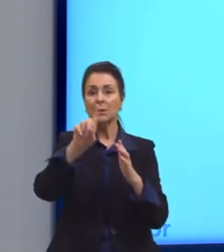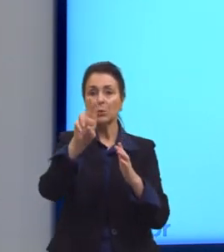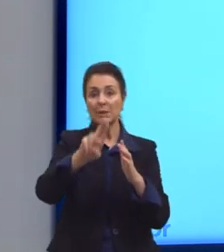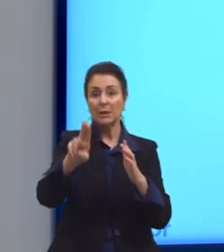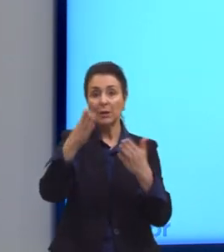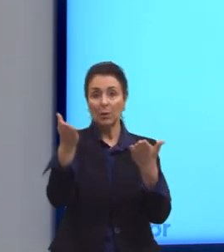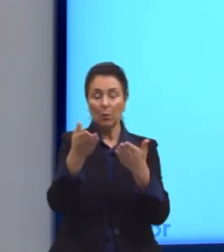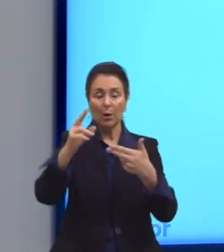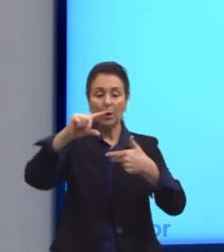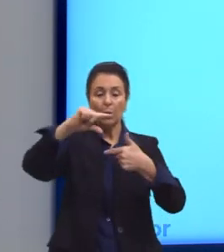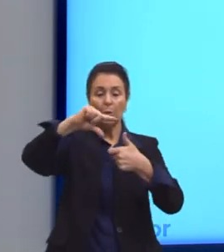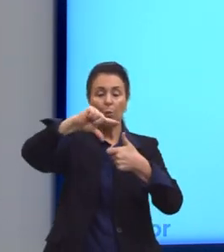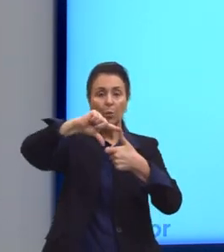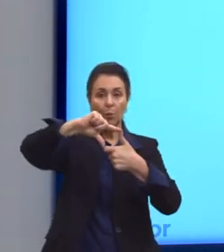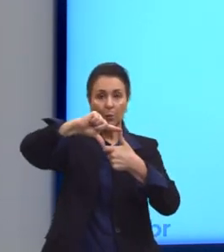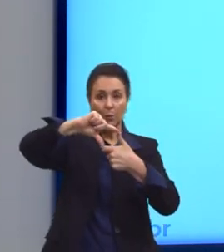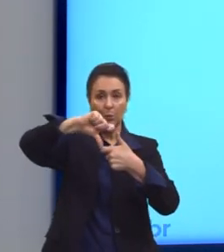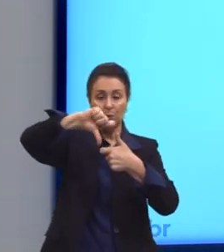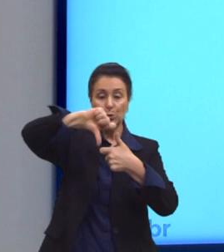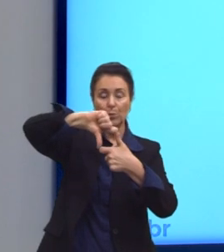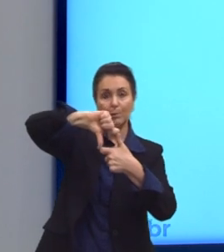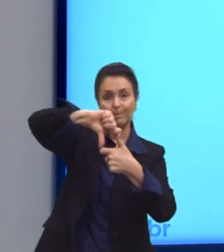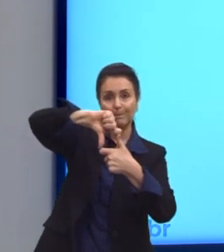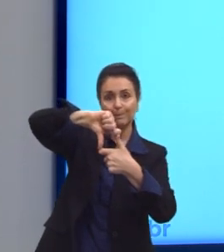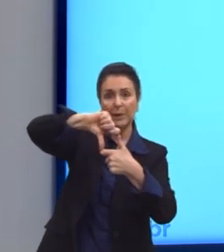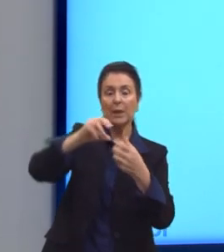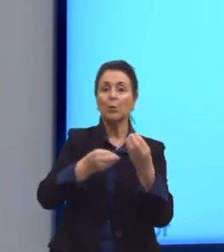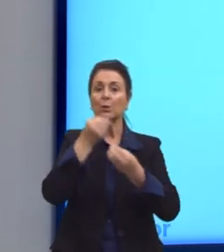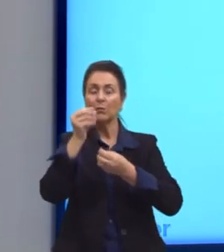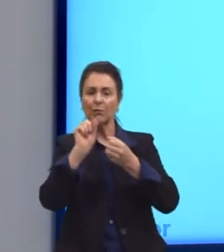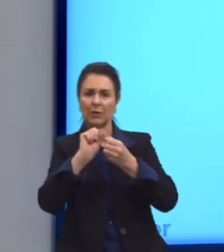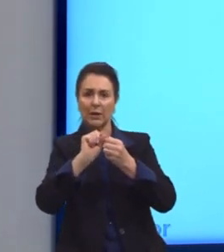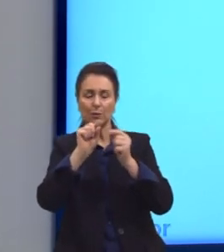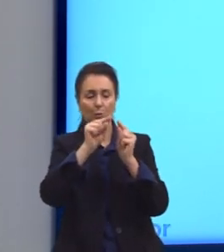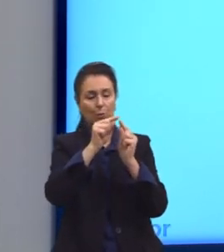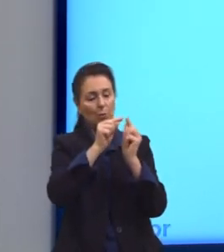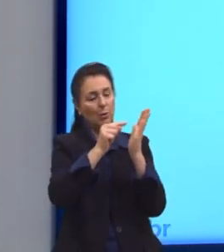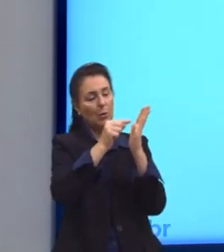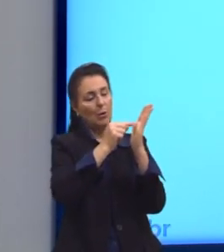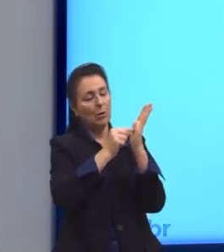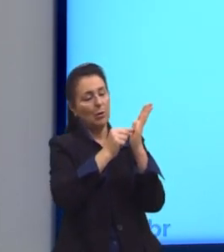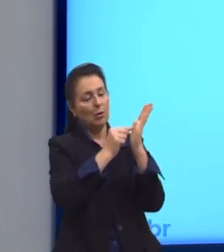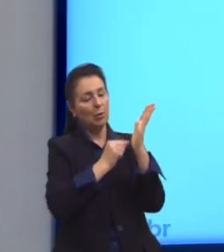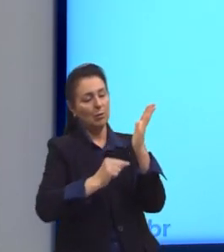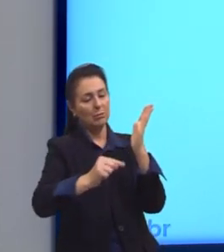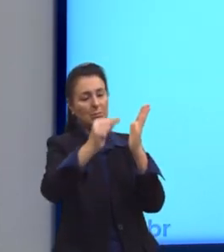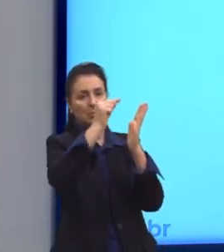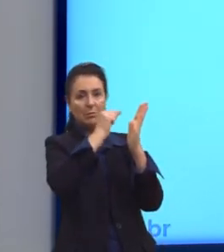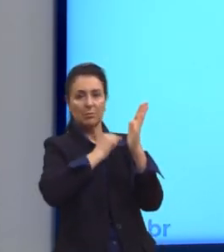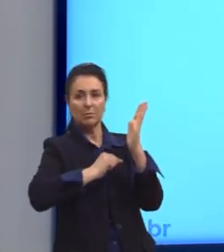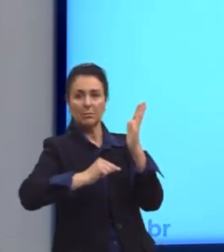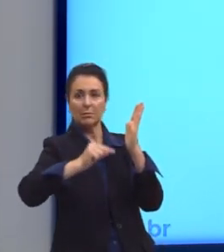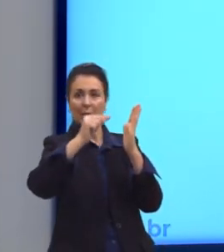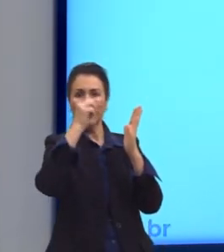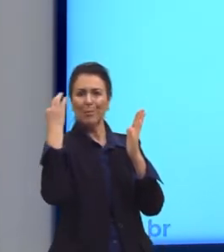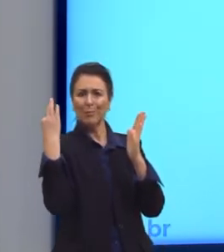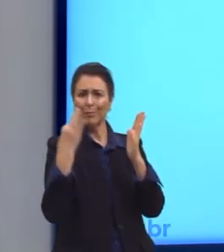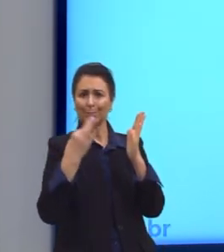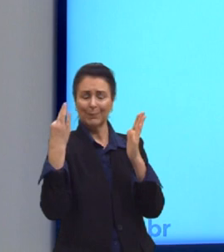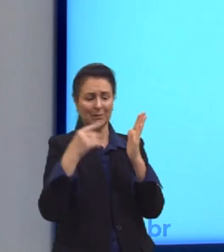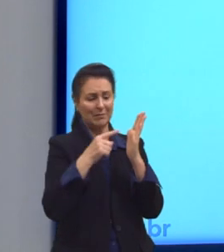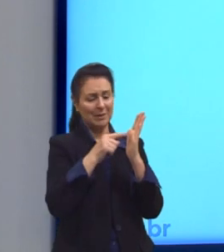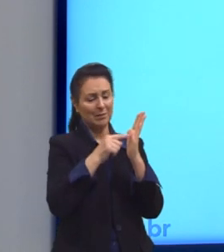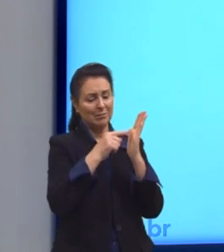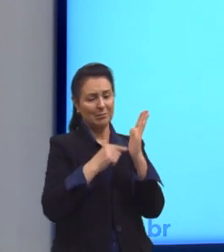quando nós montamos ali a espiral, nós temos uma espiral perfeita. Essa espiral,